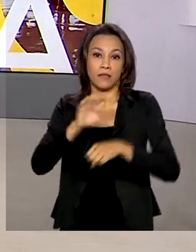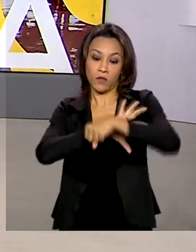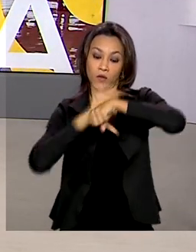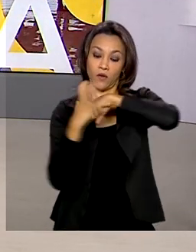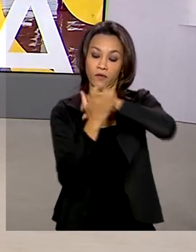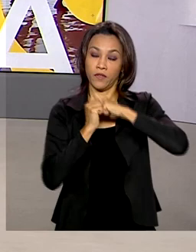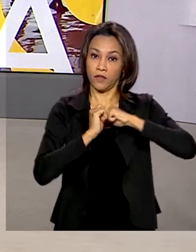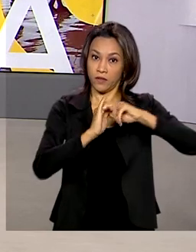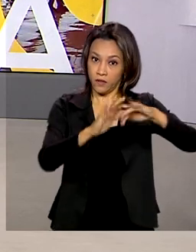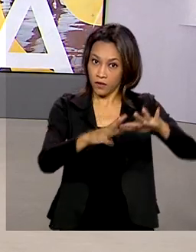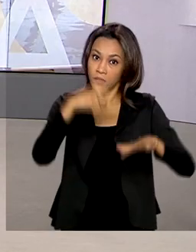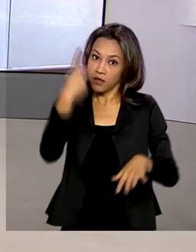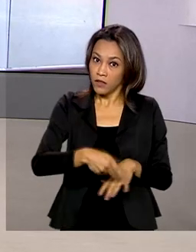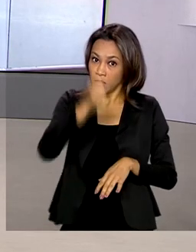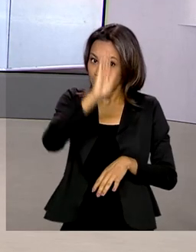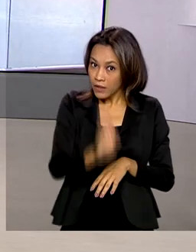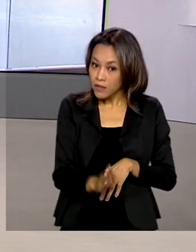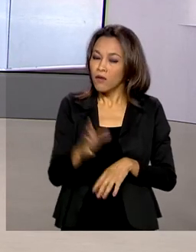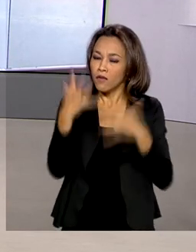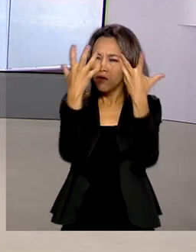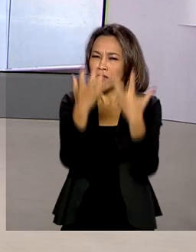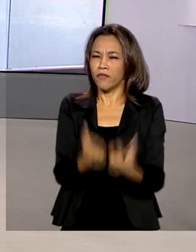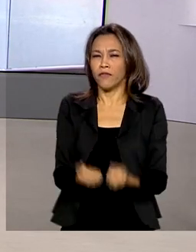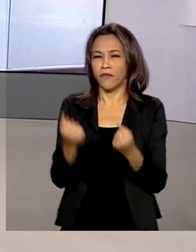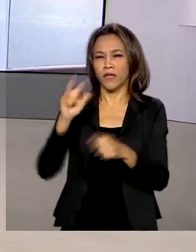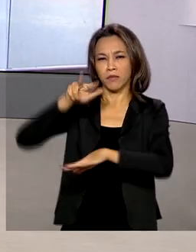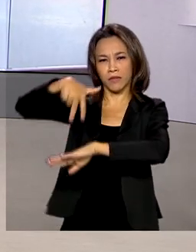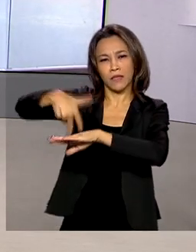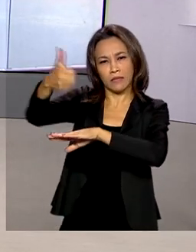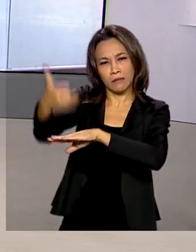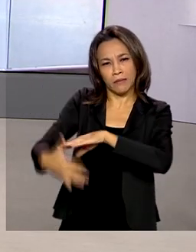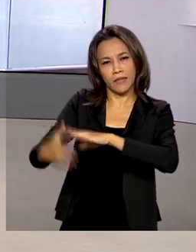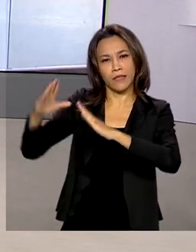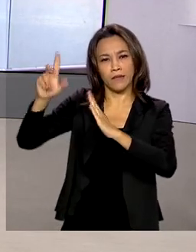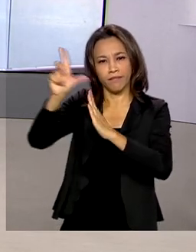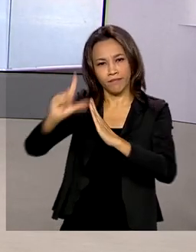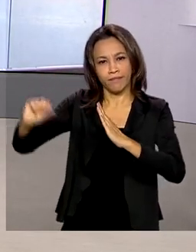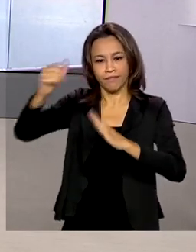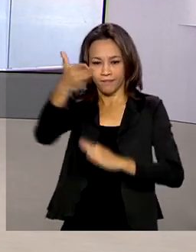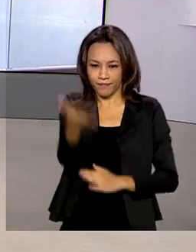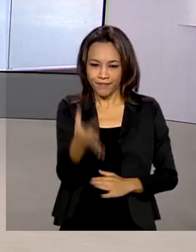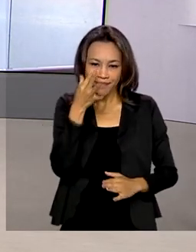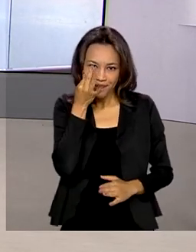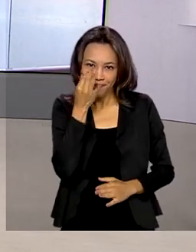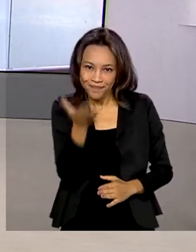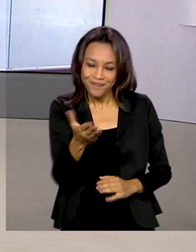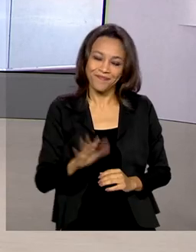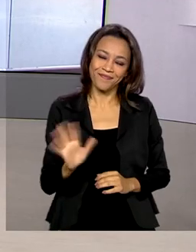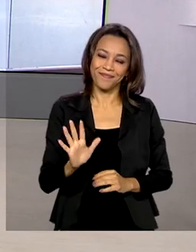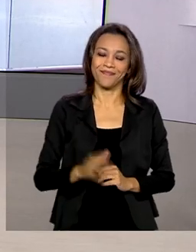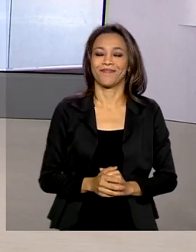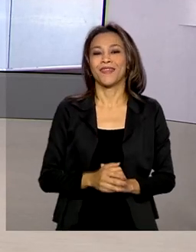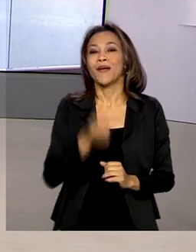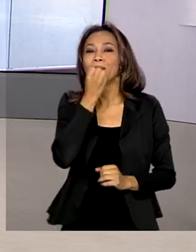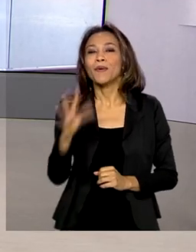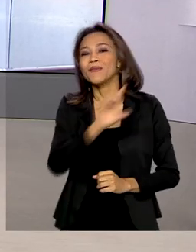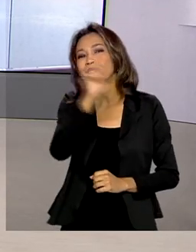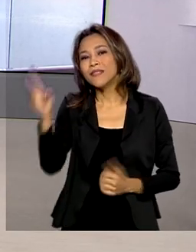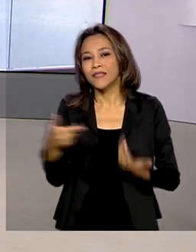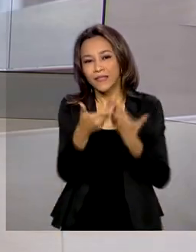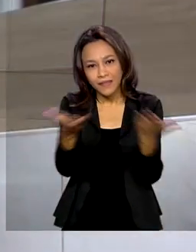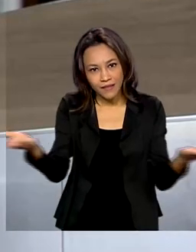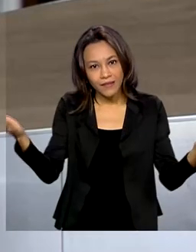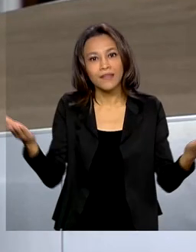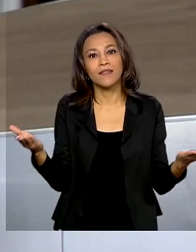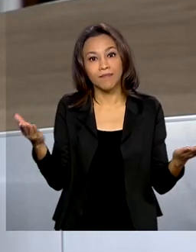Vamos ao Palácio do Planalto. A repórter Gabriela Noronha conta pra gente. Gabi, bom dia pra você. Olá, Renata. Bom dia. Um bom dia a todos.